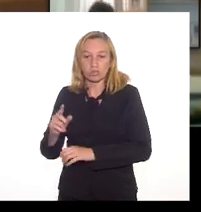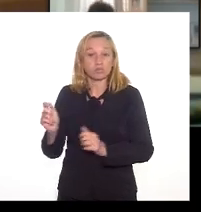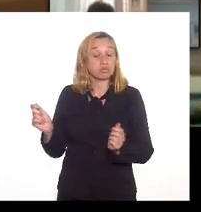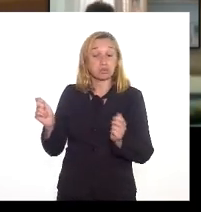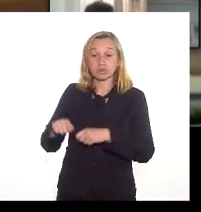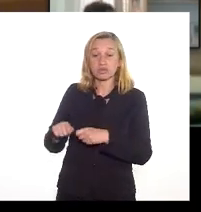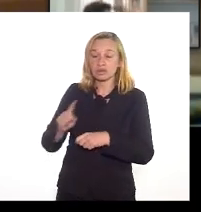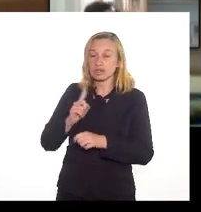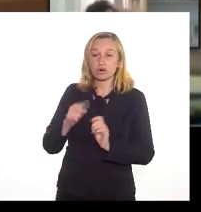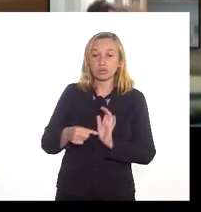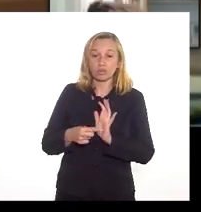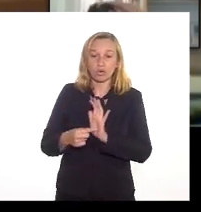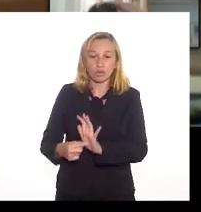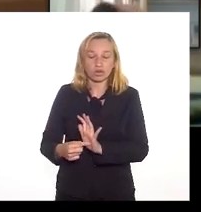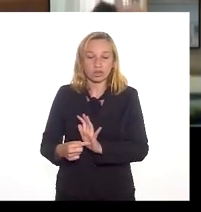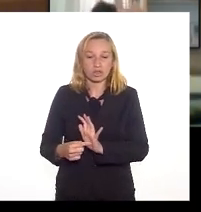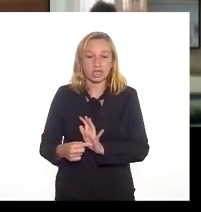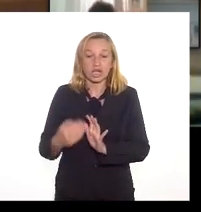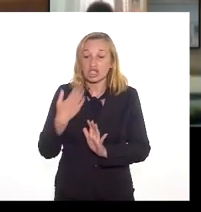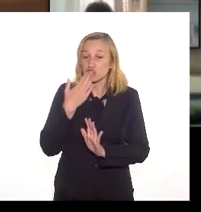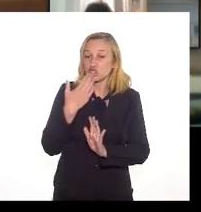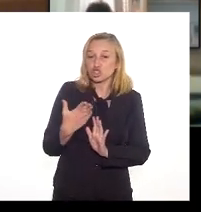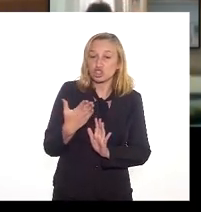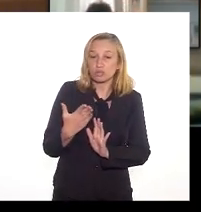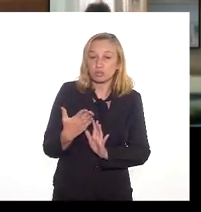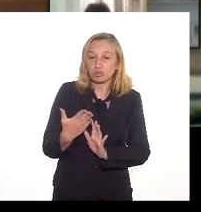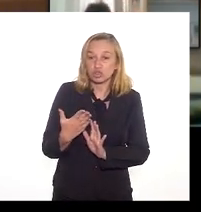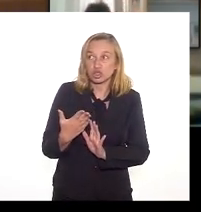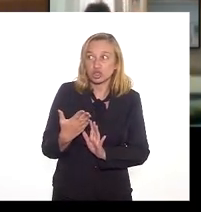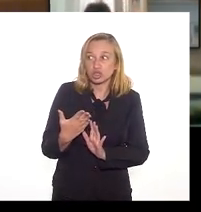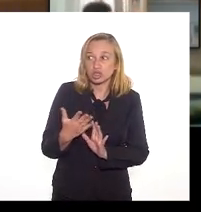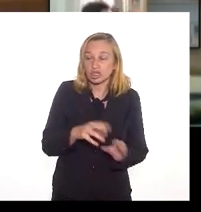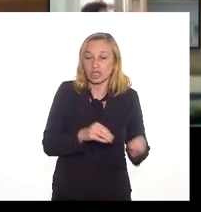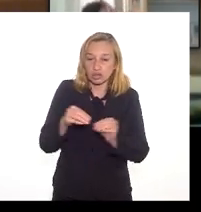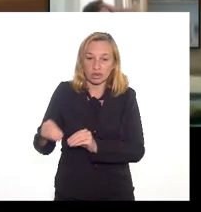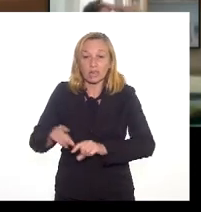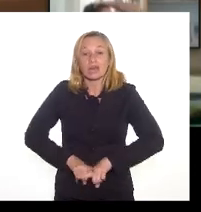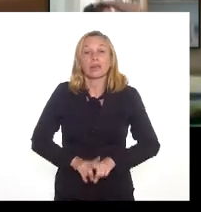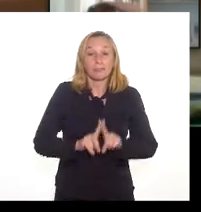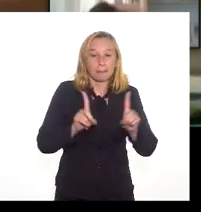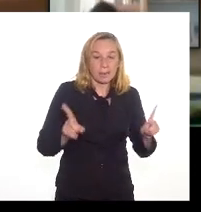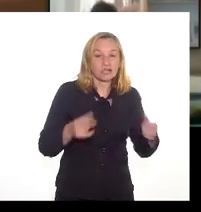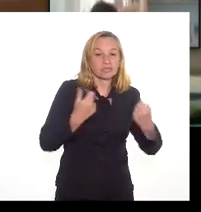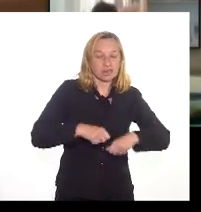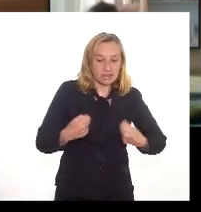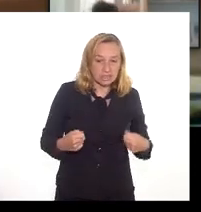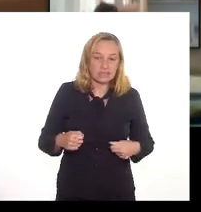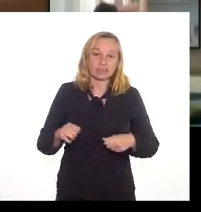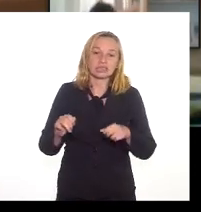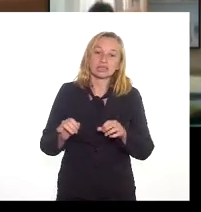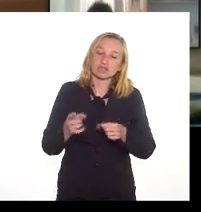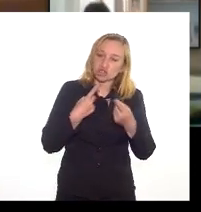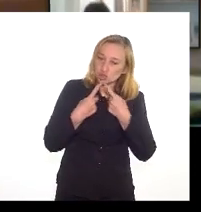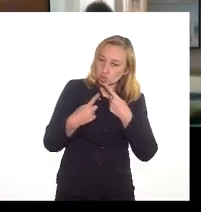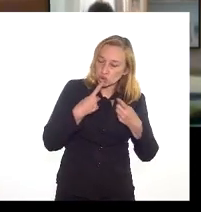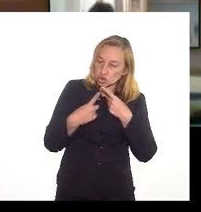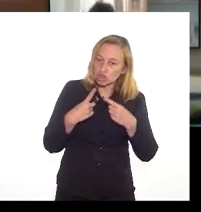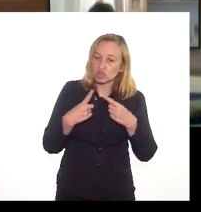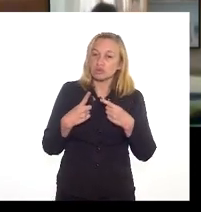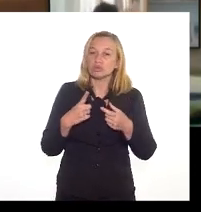não justifica esse tipo de transferência então isso tem que ser devidamente discutido